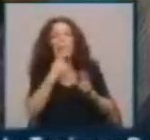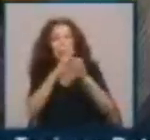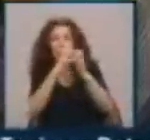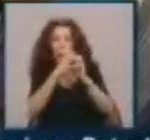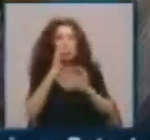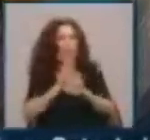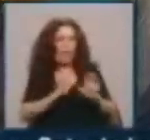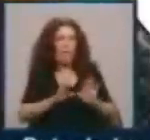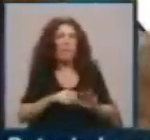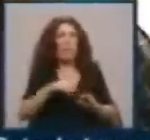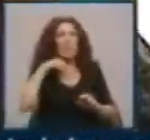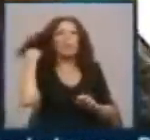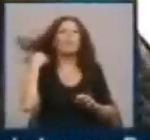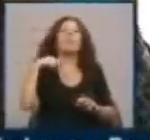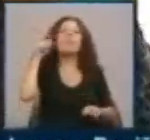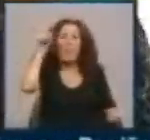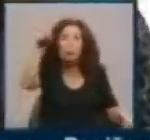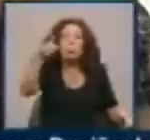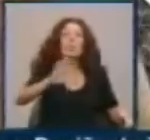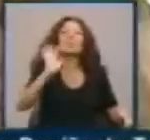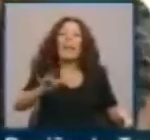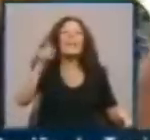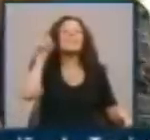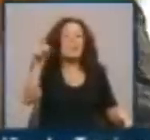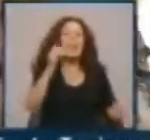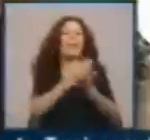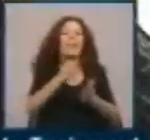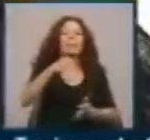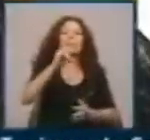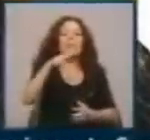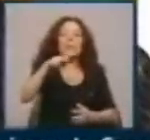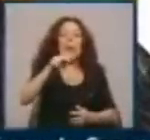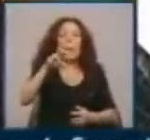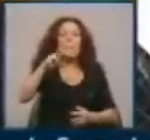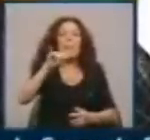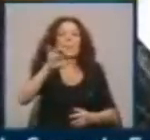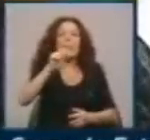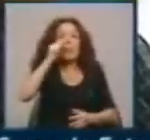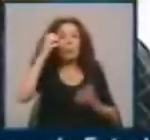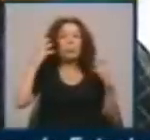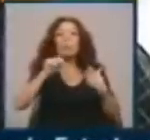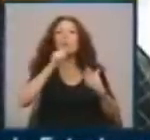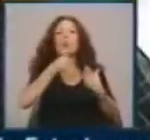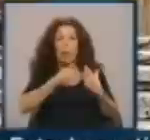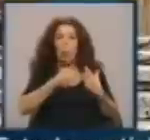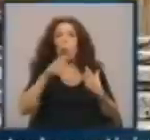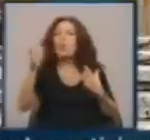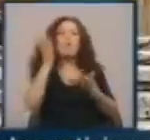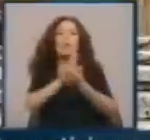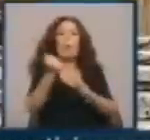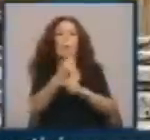isso arranjado é que era o ideal. Isto está assim desde que o Pina Manico morreu? Nunca mais isto ficou abandonado?